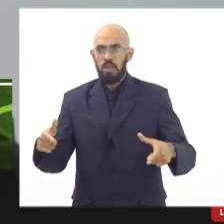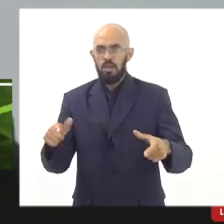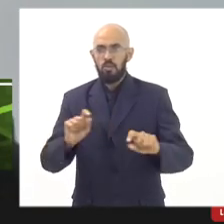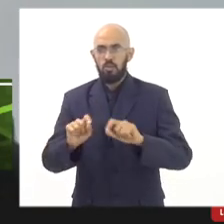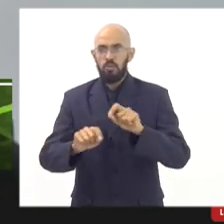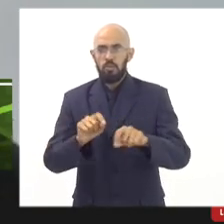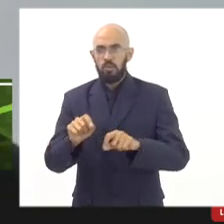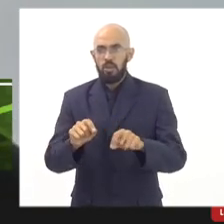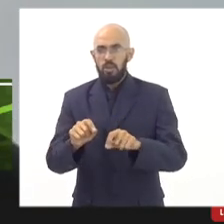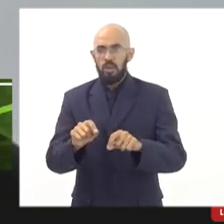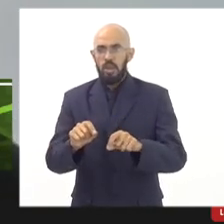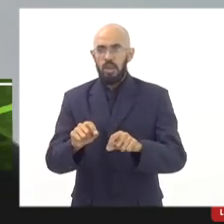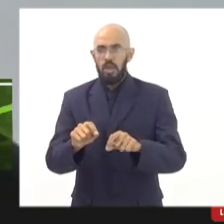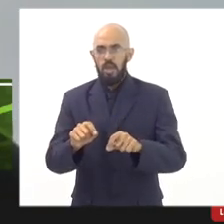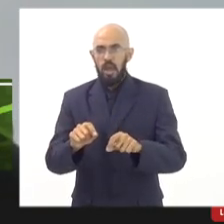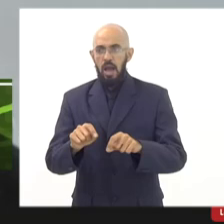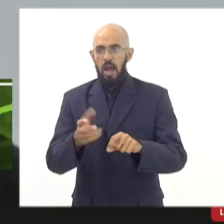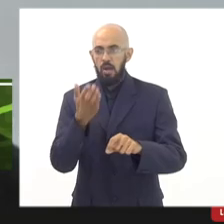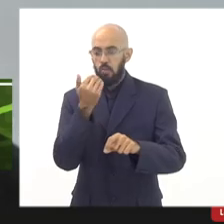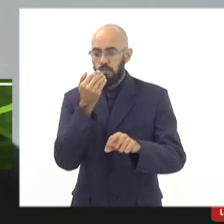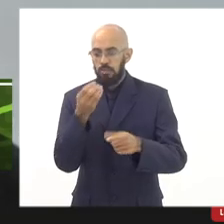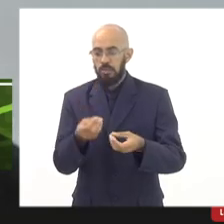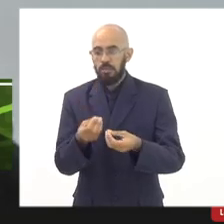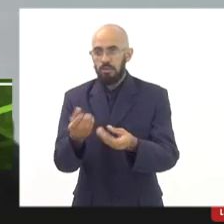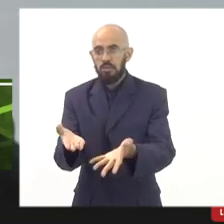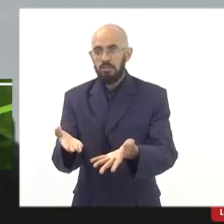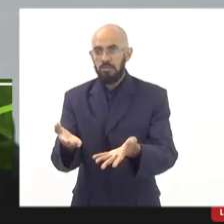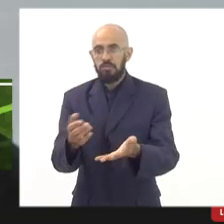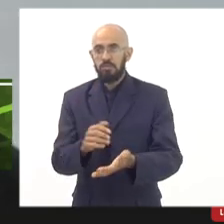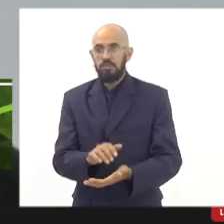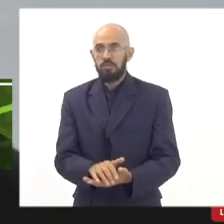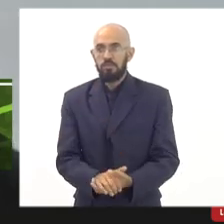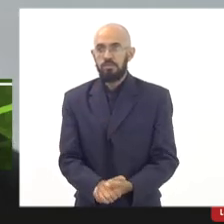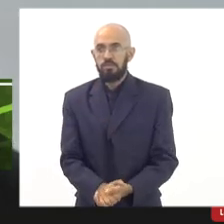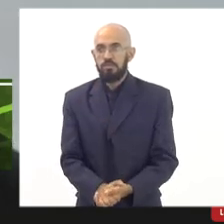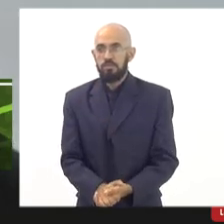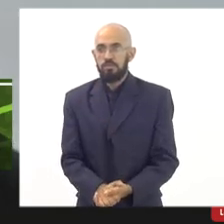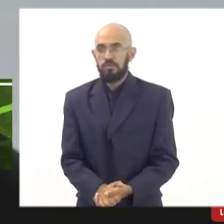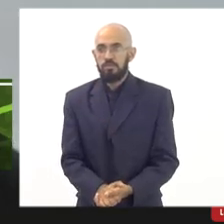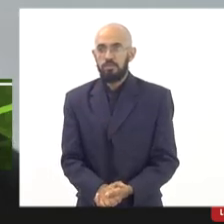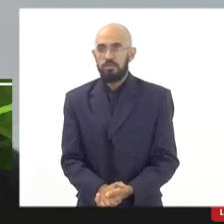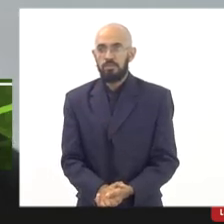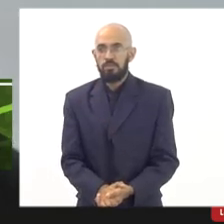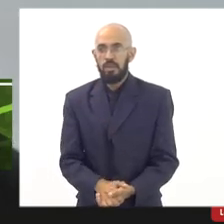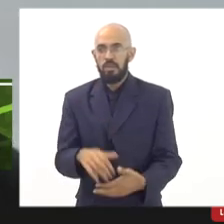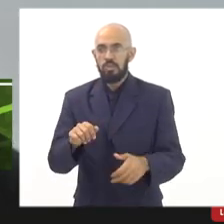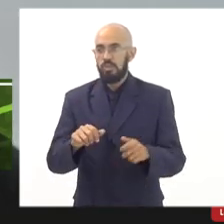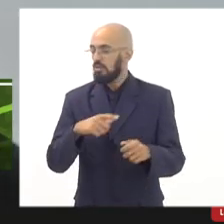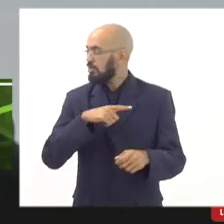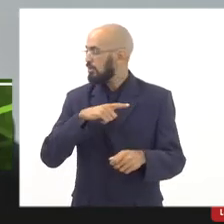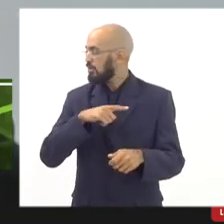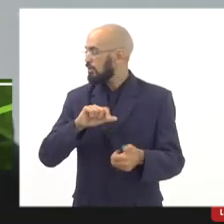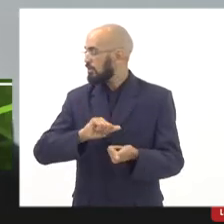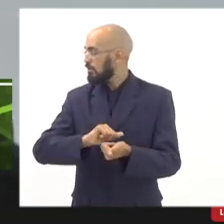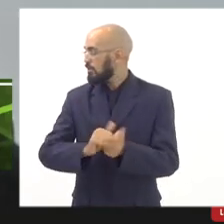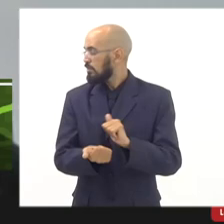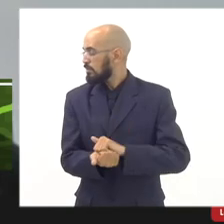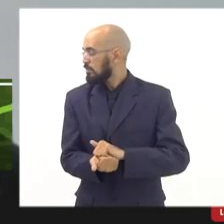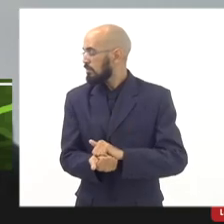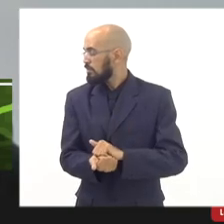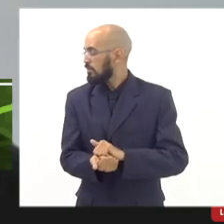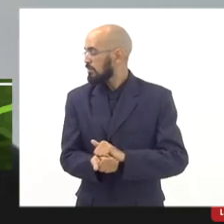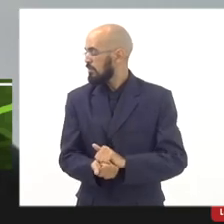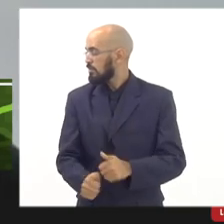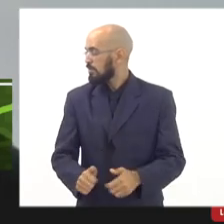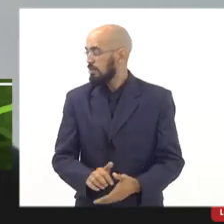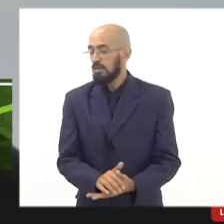quantidade de merenda servida, como a Tereza falou. A gente já tem feitas adaptações permitidas, como o Flávio